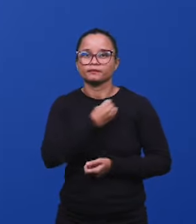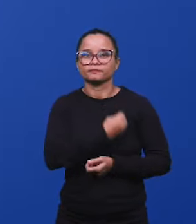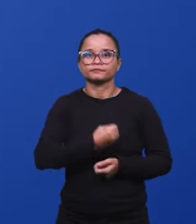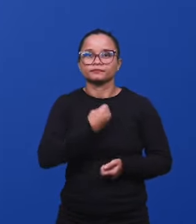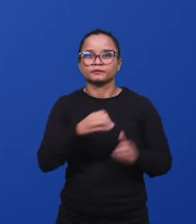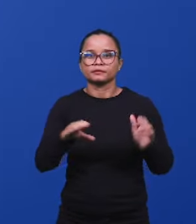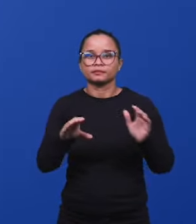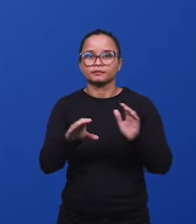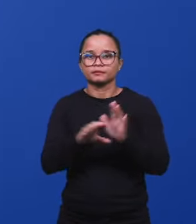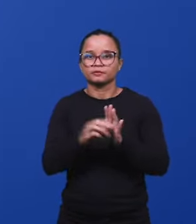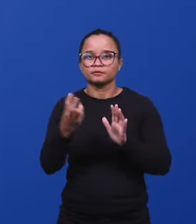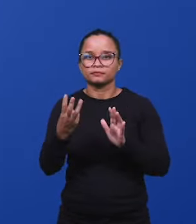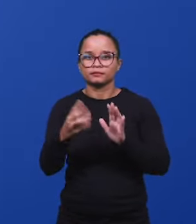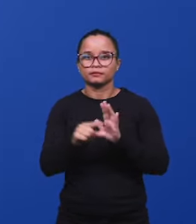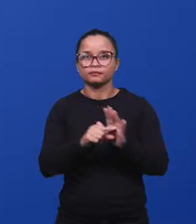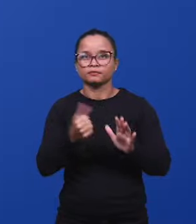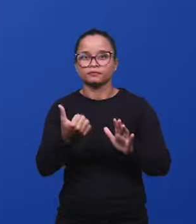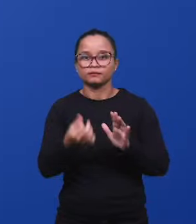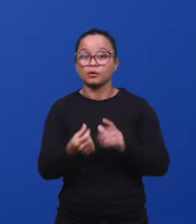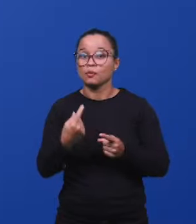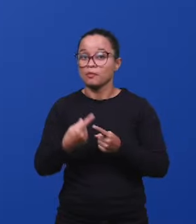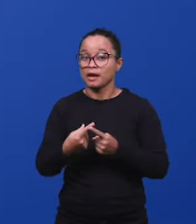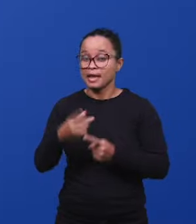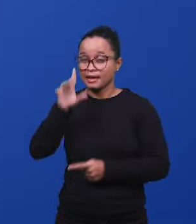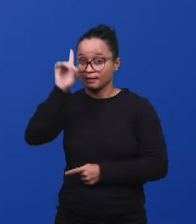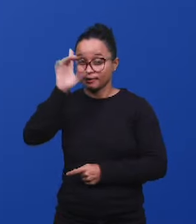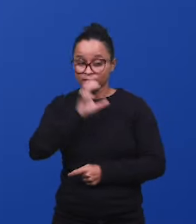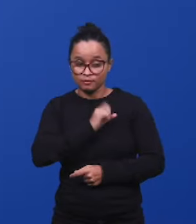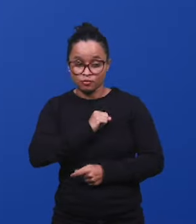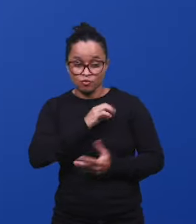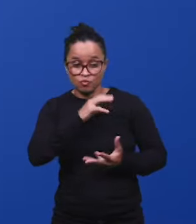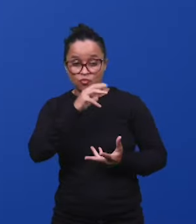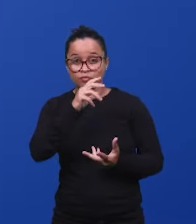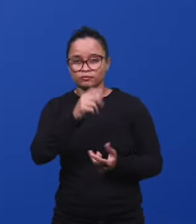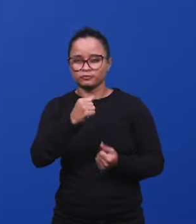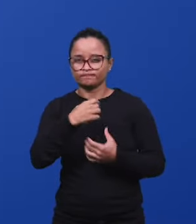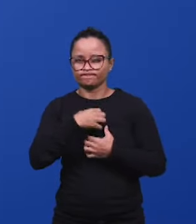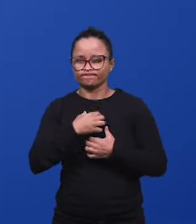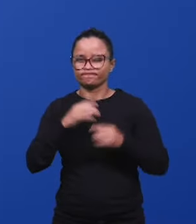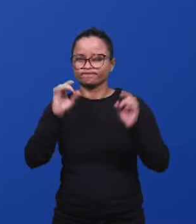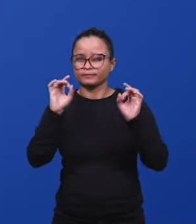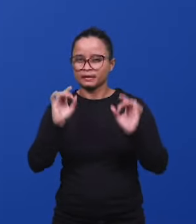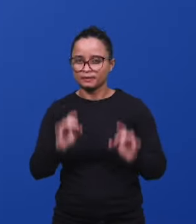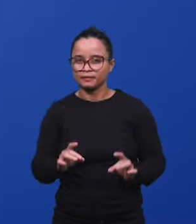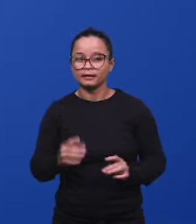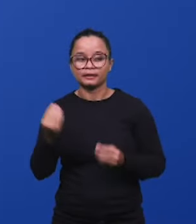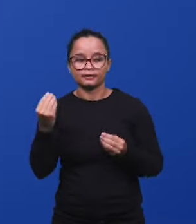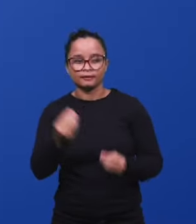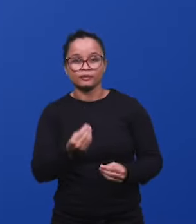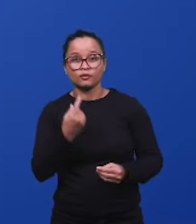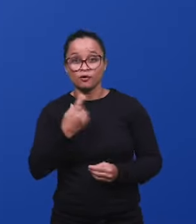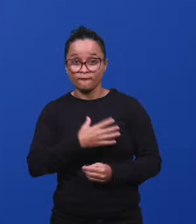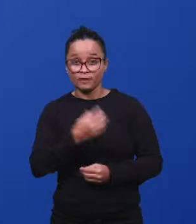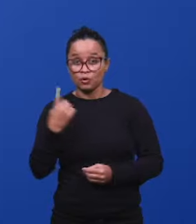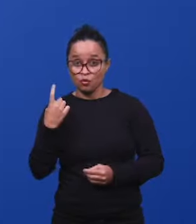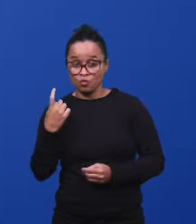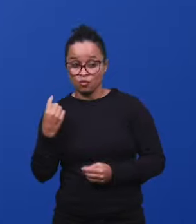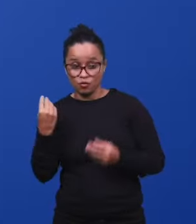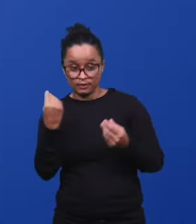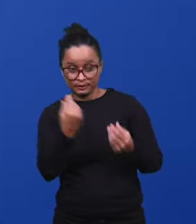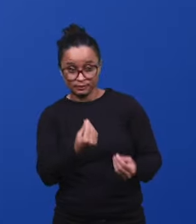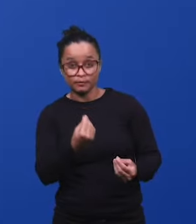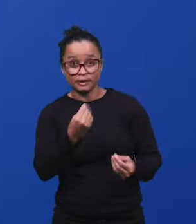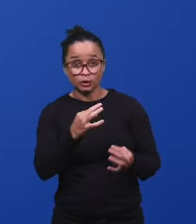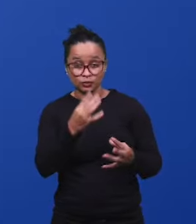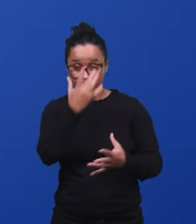Está lá em João 3, 16, né? Porque Deus amou o mundo de tal maneira que deu o Seu Filho unigênico para todo